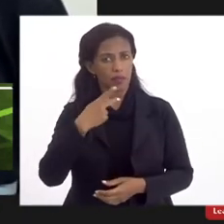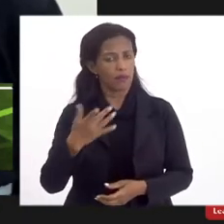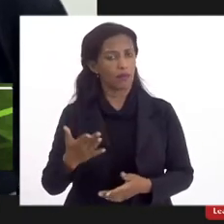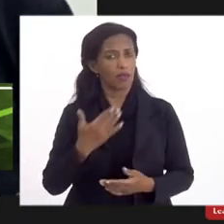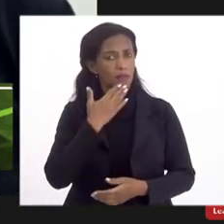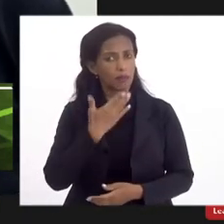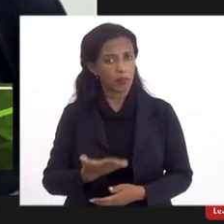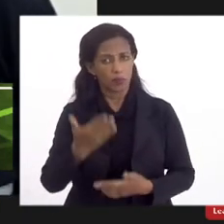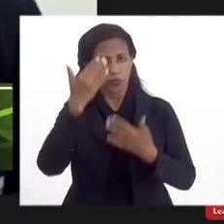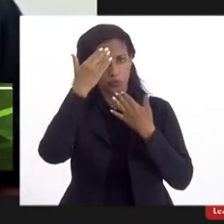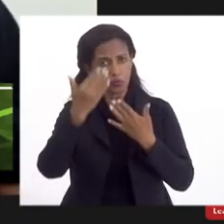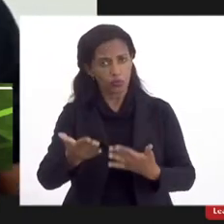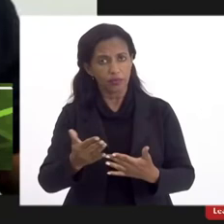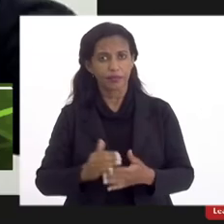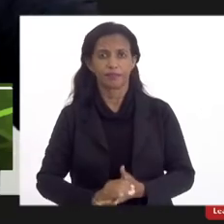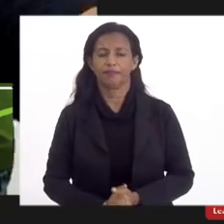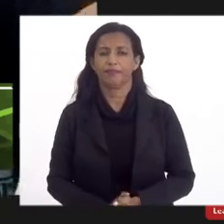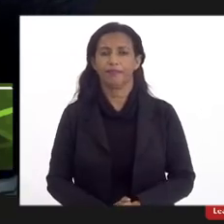apelo e muito obrigada